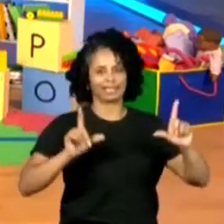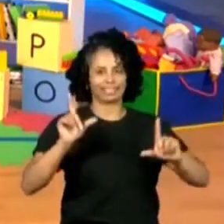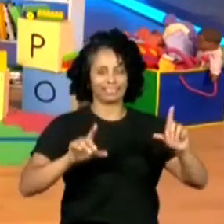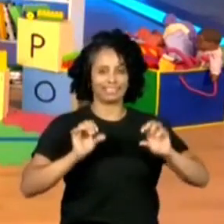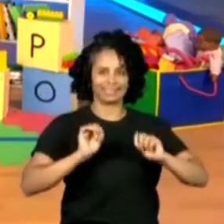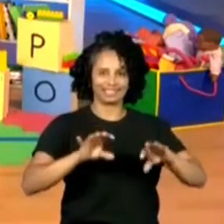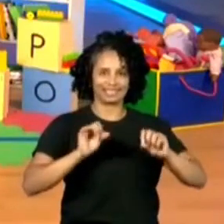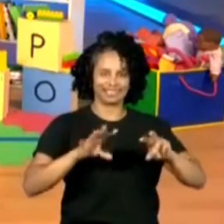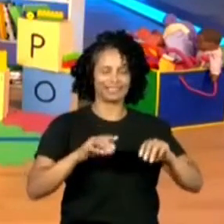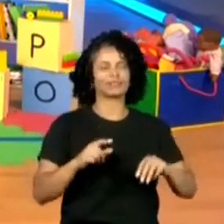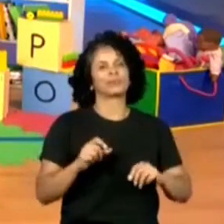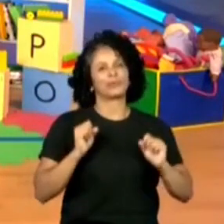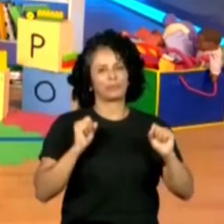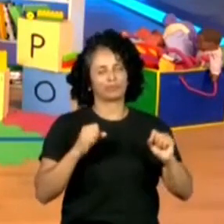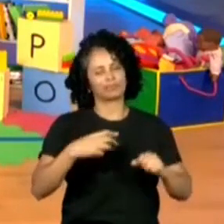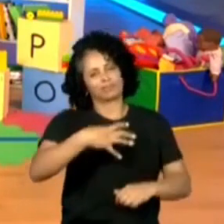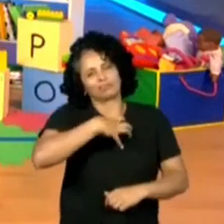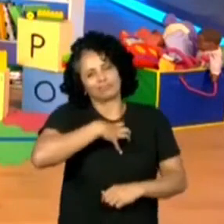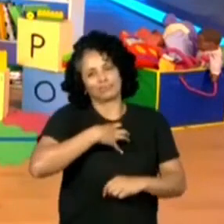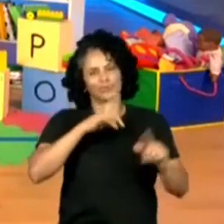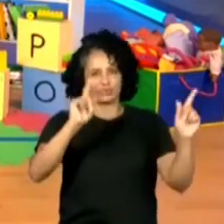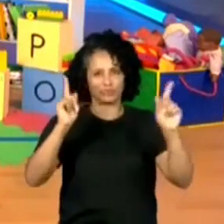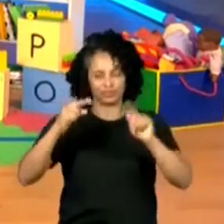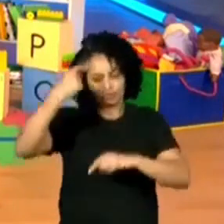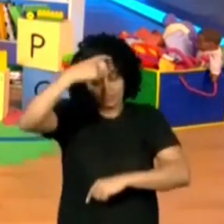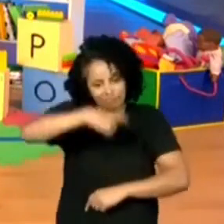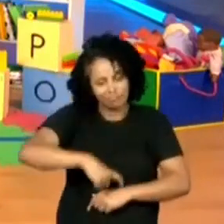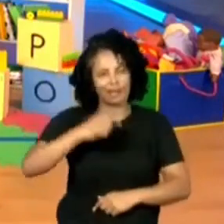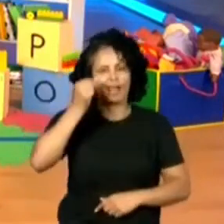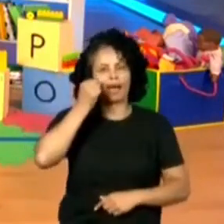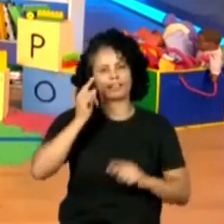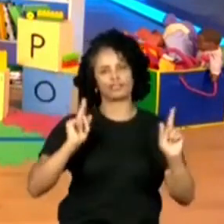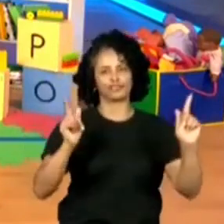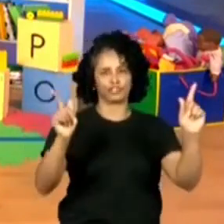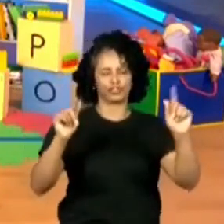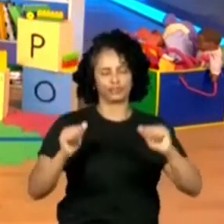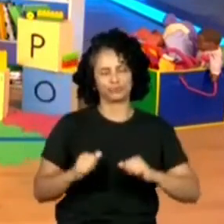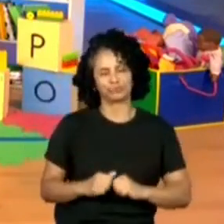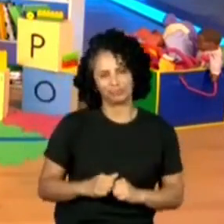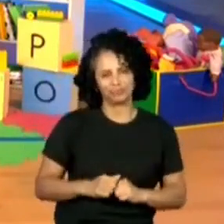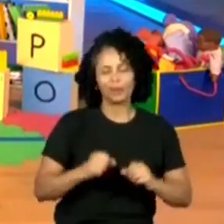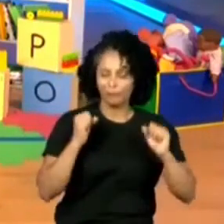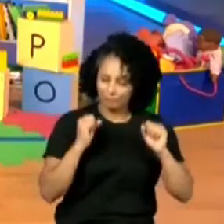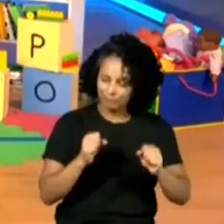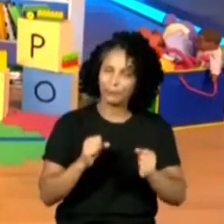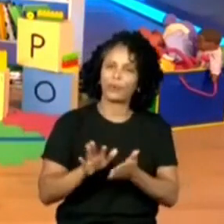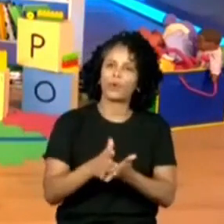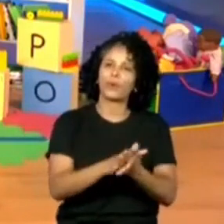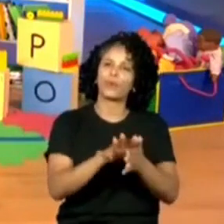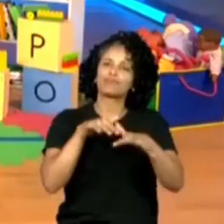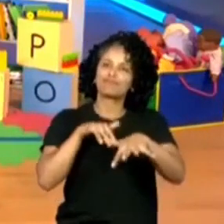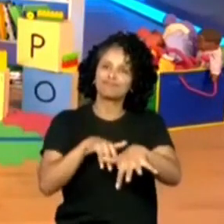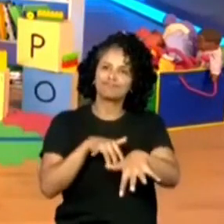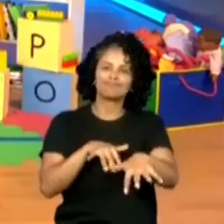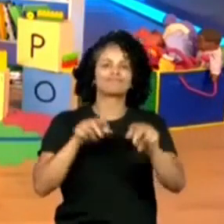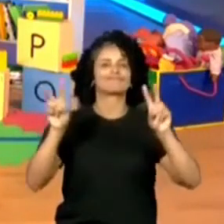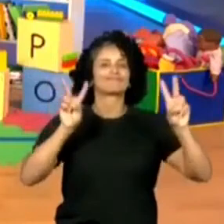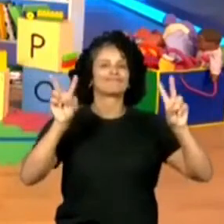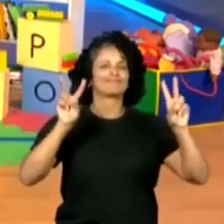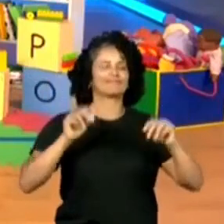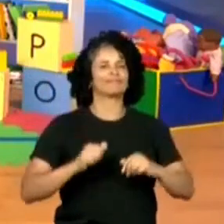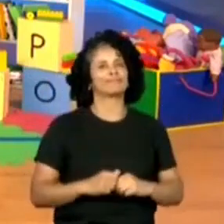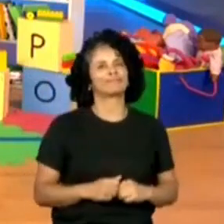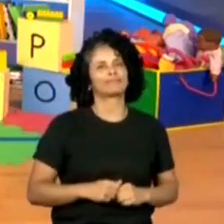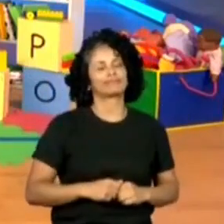Eu sei que eu sou muito divertida. Agora, vai pular o Carnaval? Vai pular o Carnaval. Combinado? O que mais, professora? Estou dando